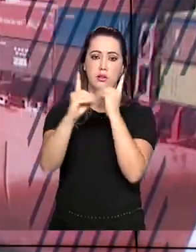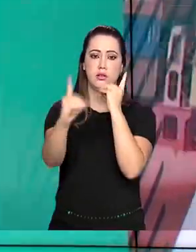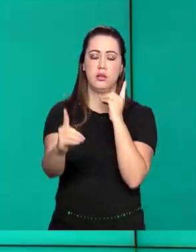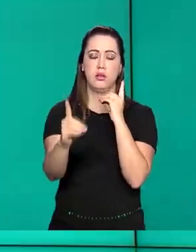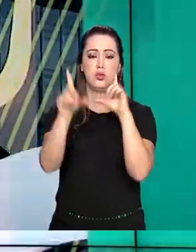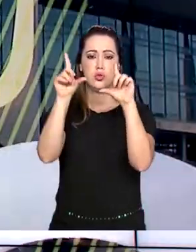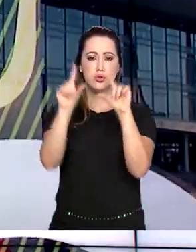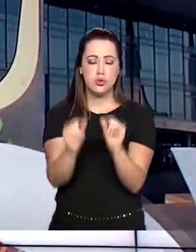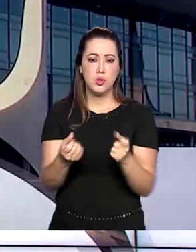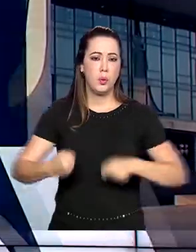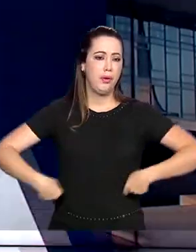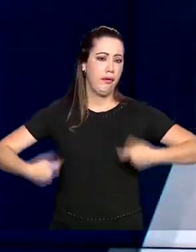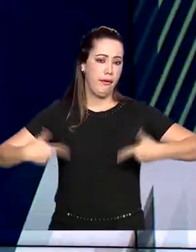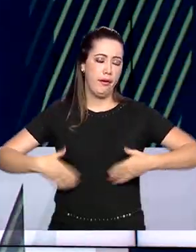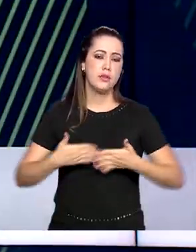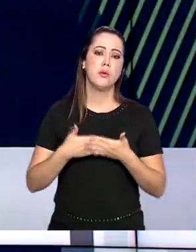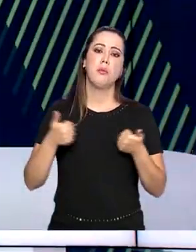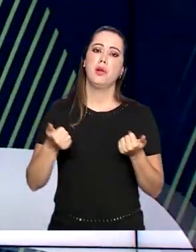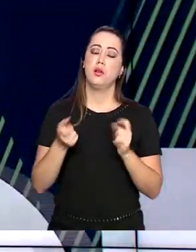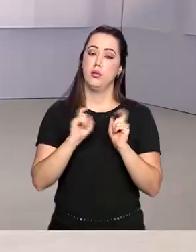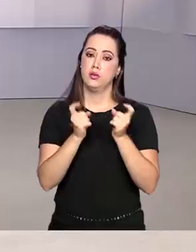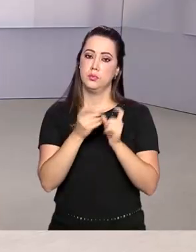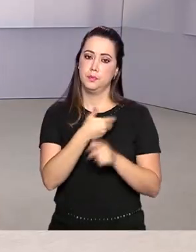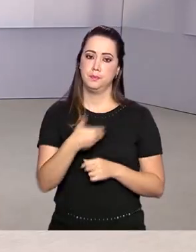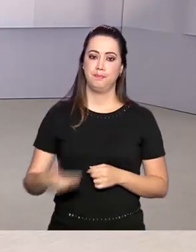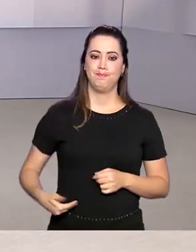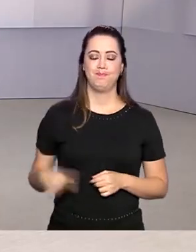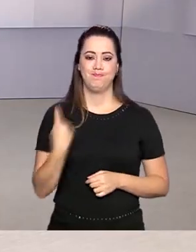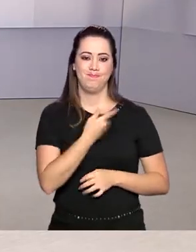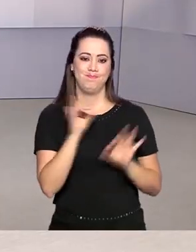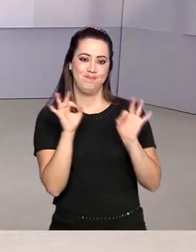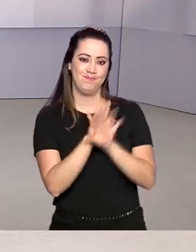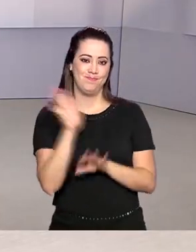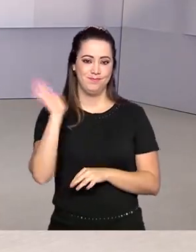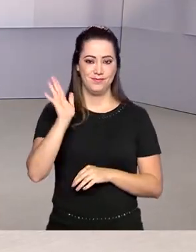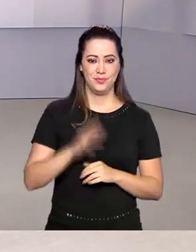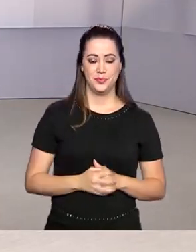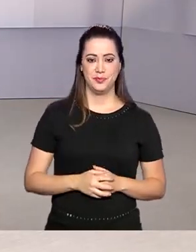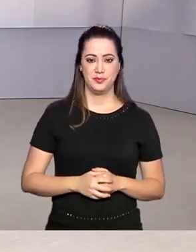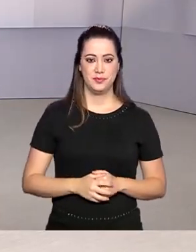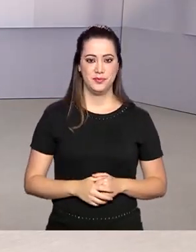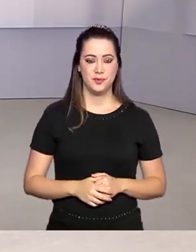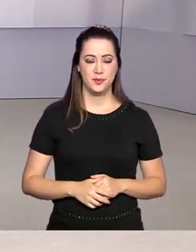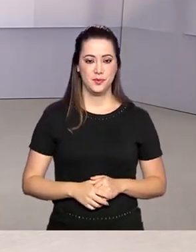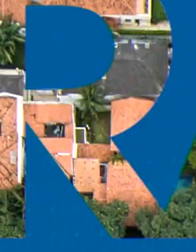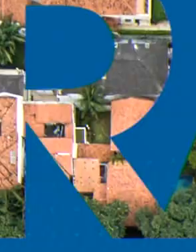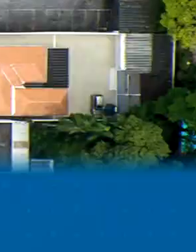custos e melhora a gestão pública. A gente fica por aqui. Até a próxima edição.